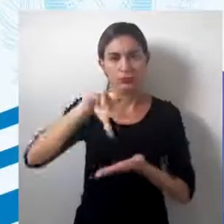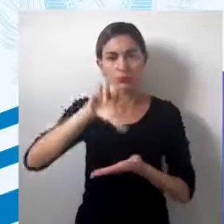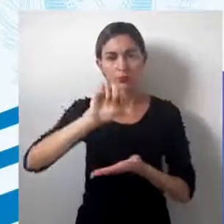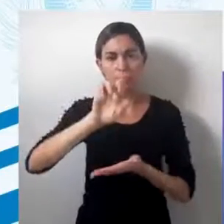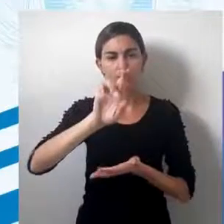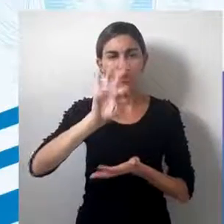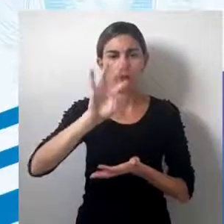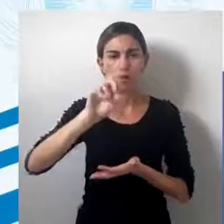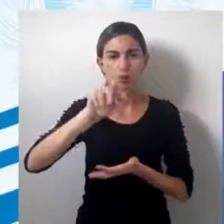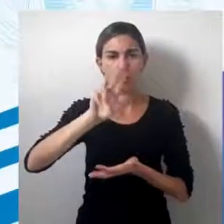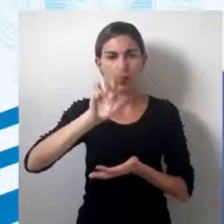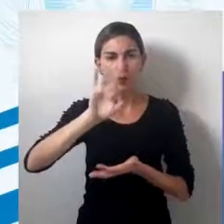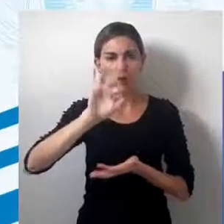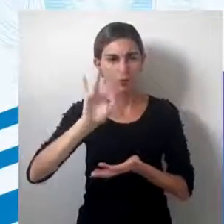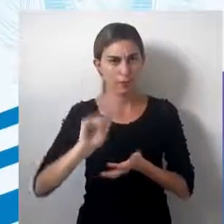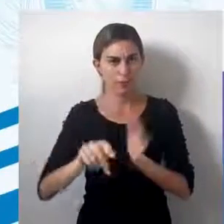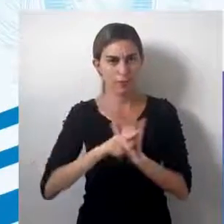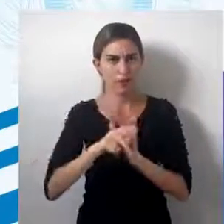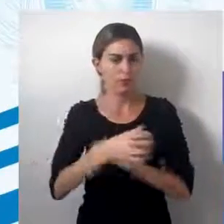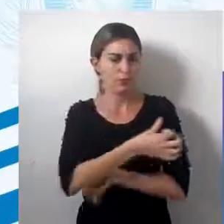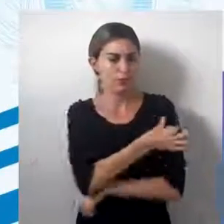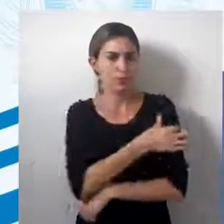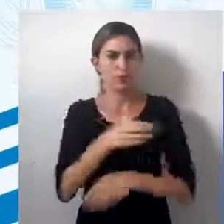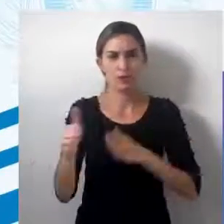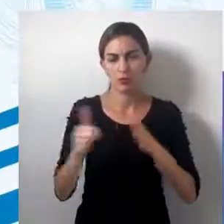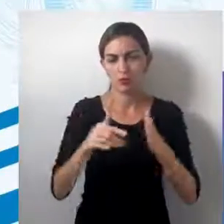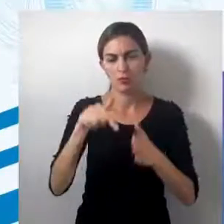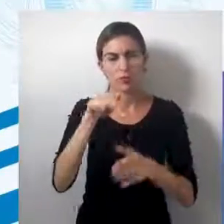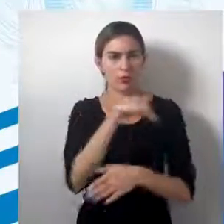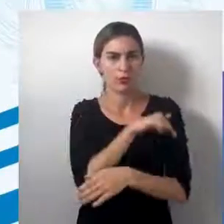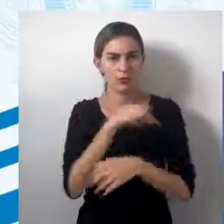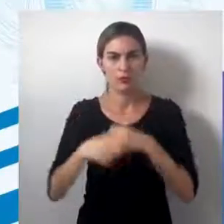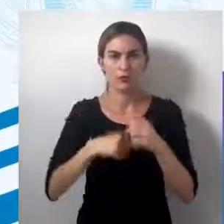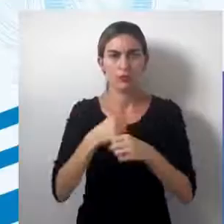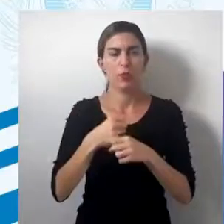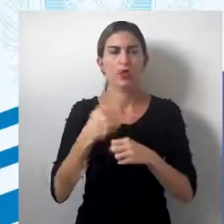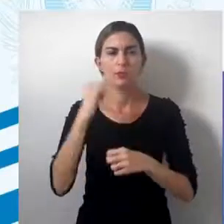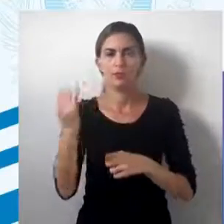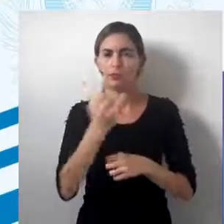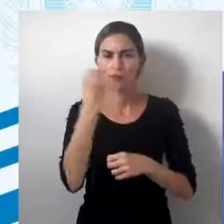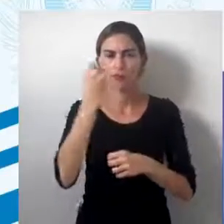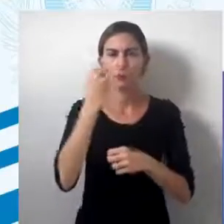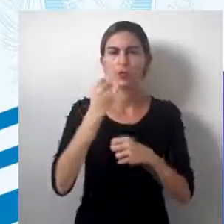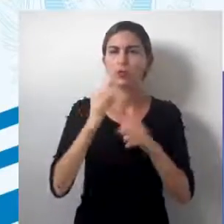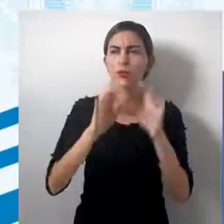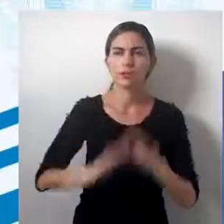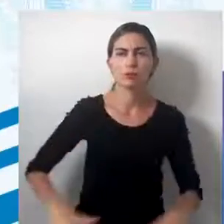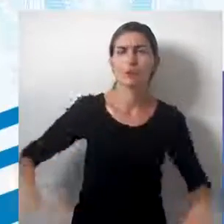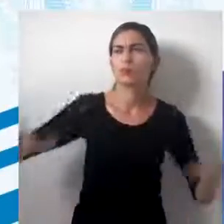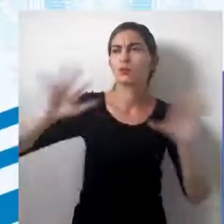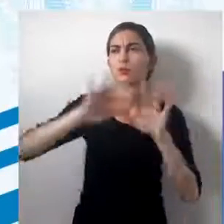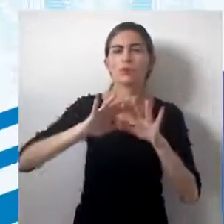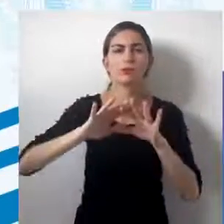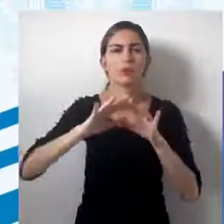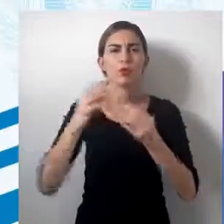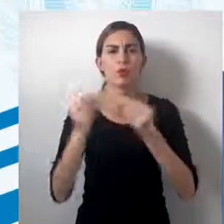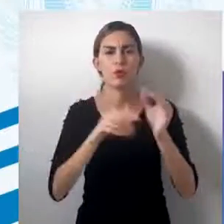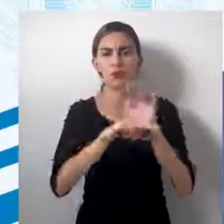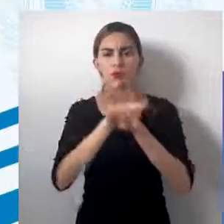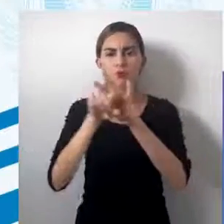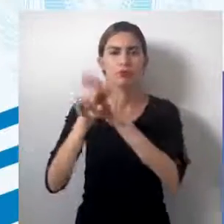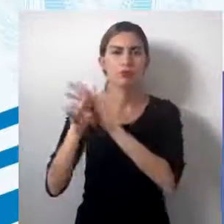sexto ao nono ano e é importantíssimo para analisar o espaço, a dinâmica socioespacial